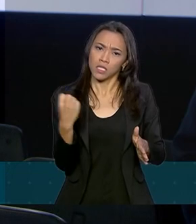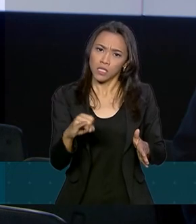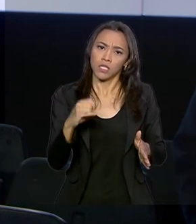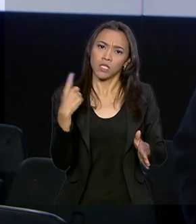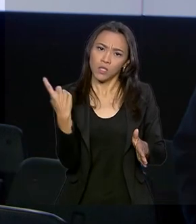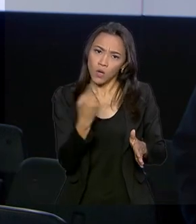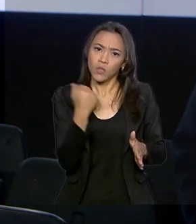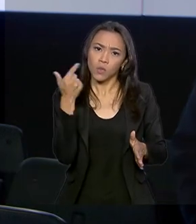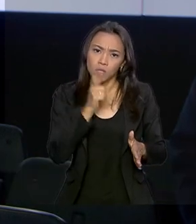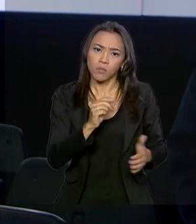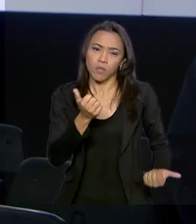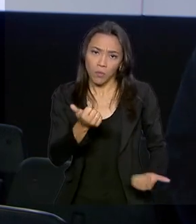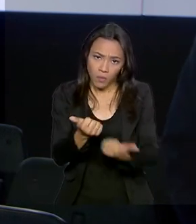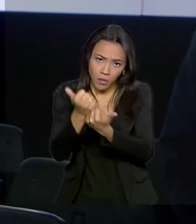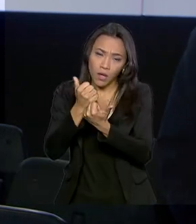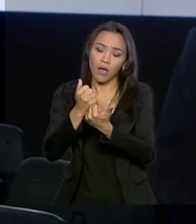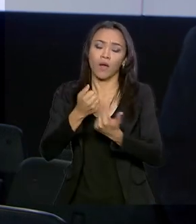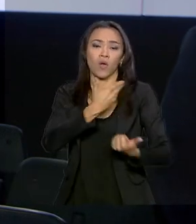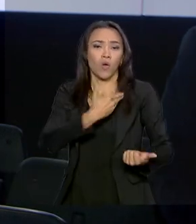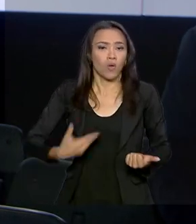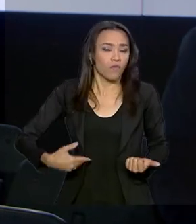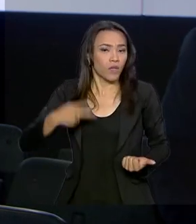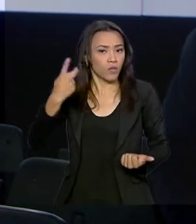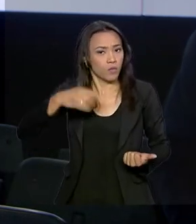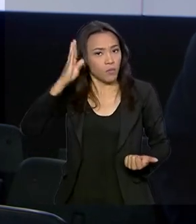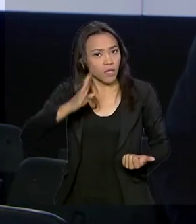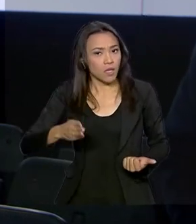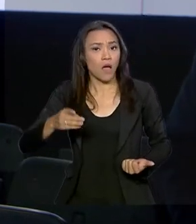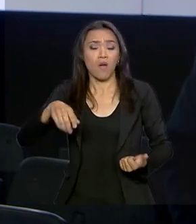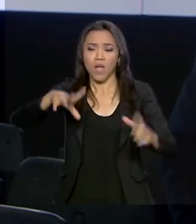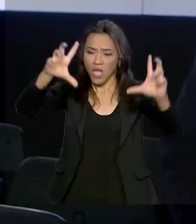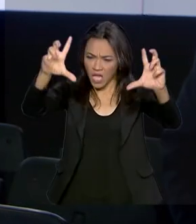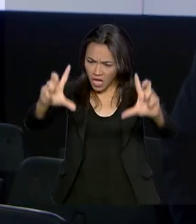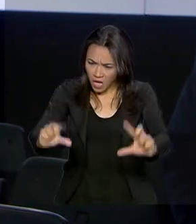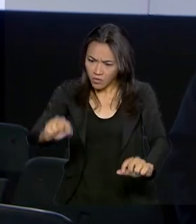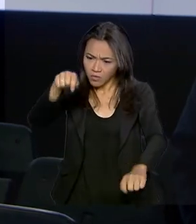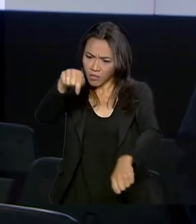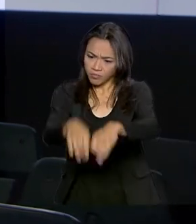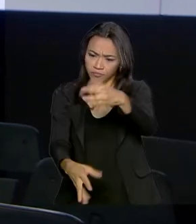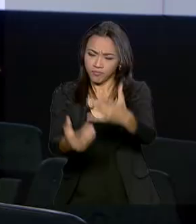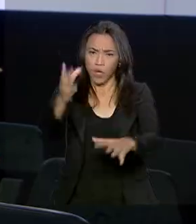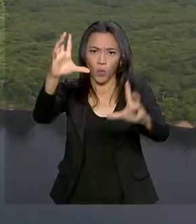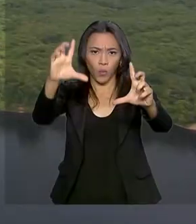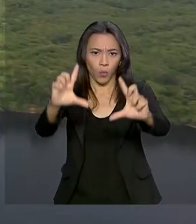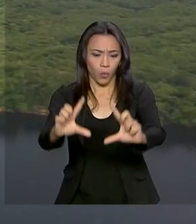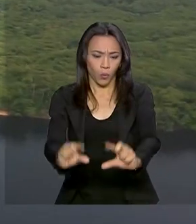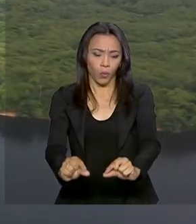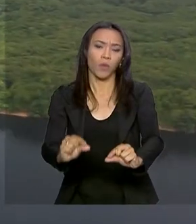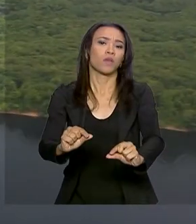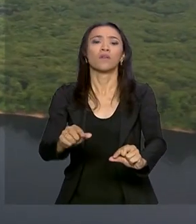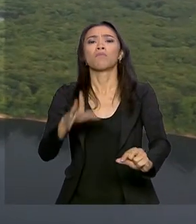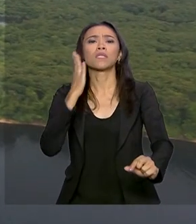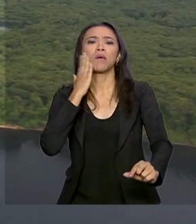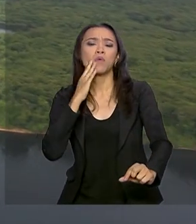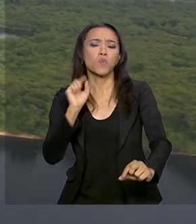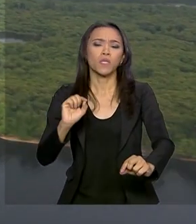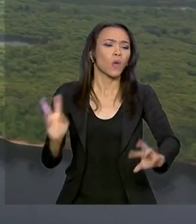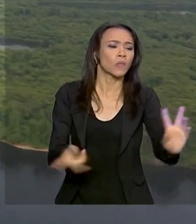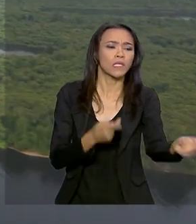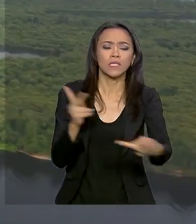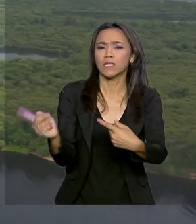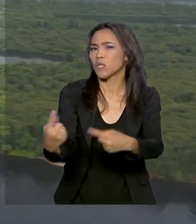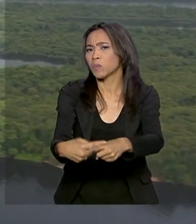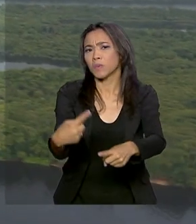governo do Brasil em apagar os incêndios e também para ver quais são as causas. A Amazônia é muito